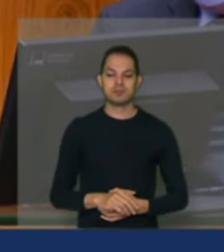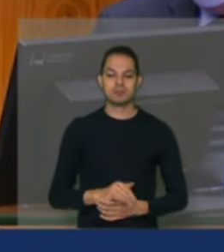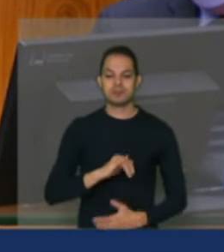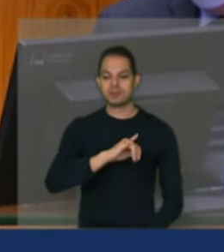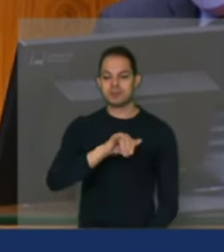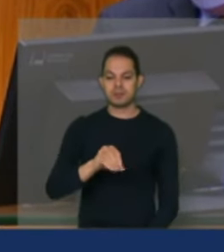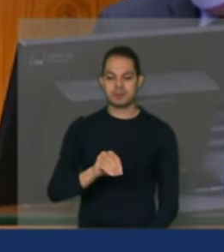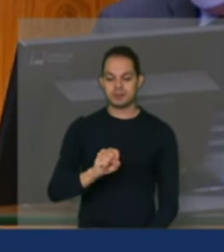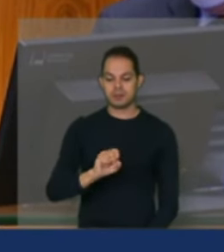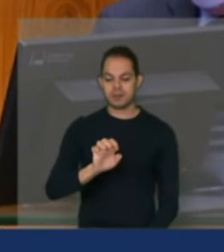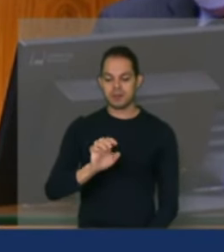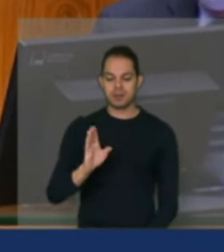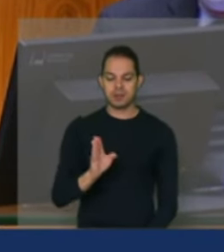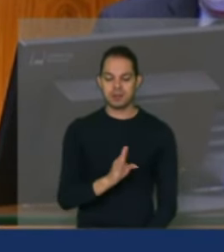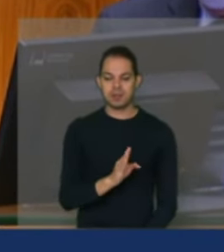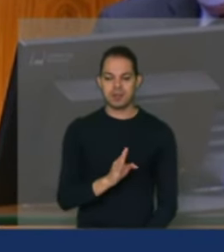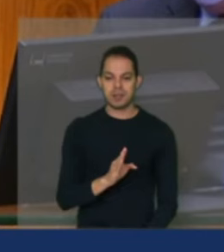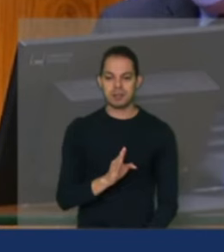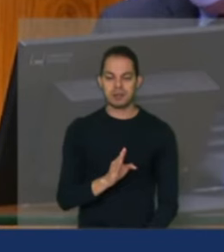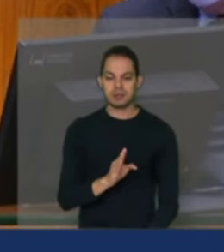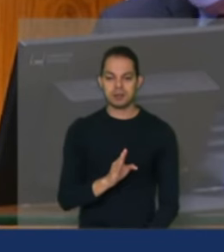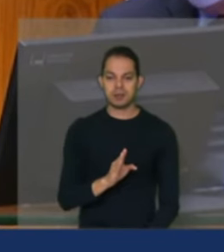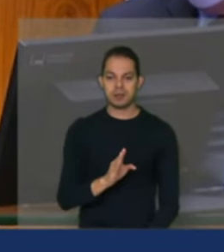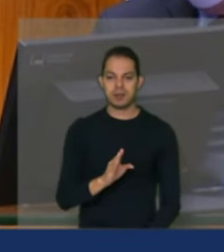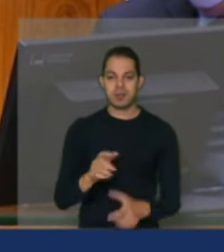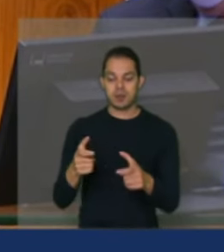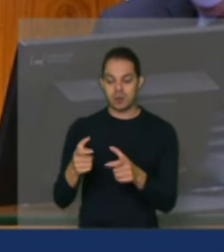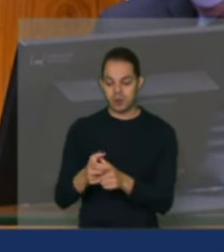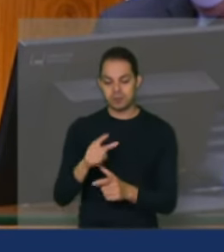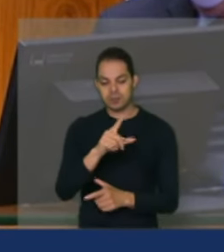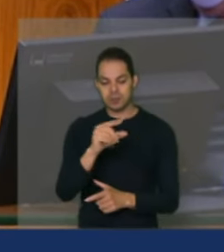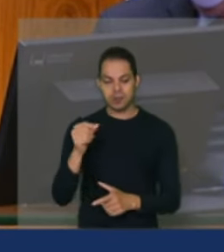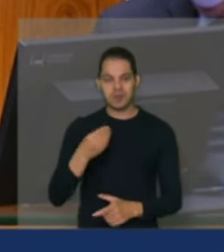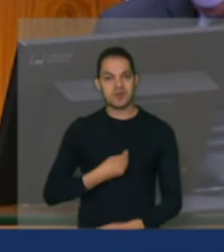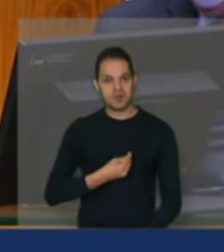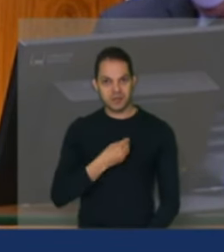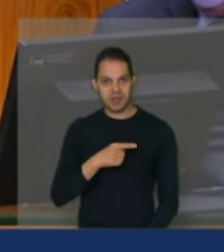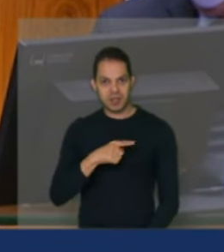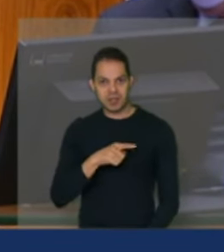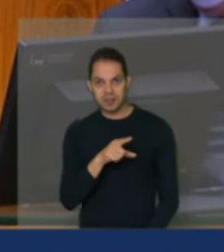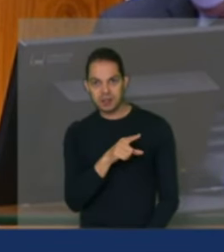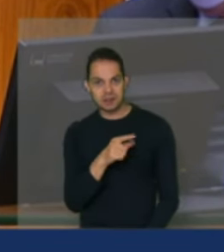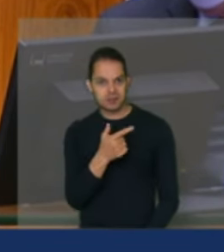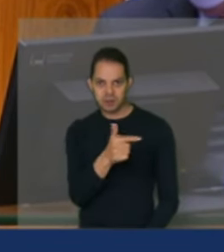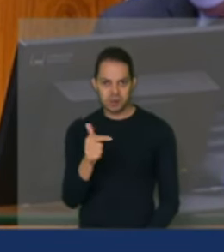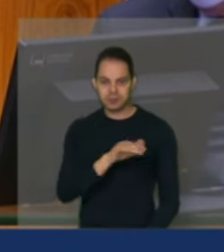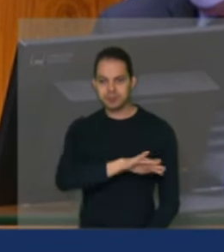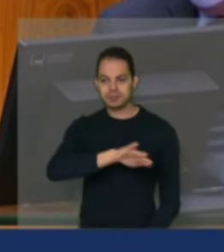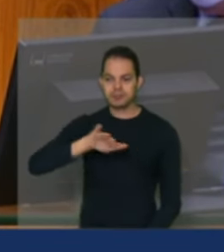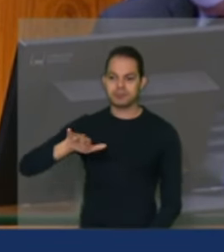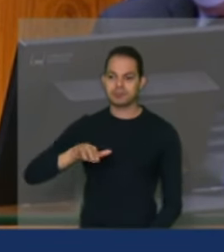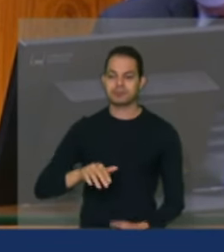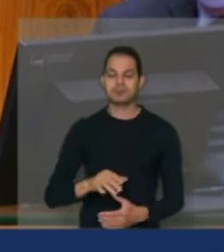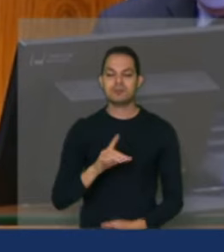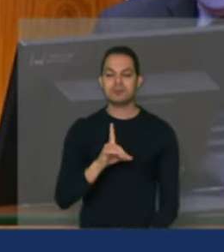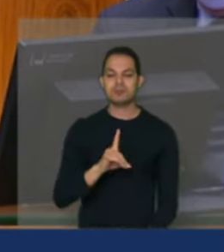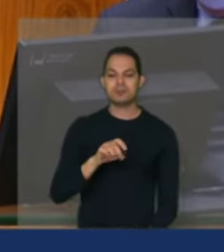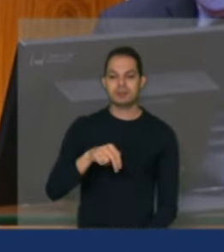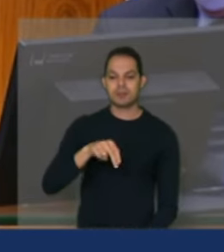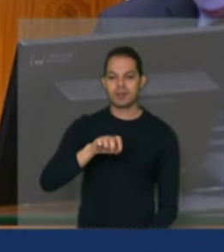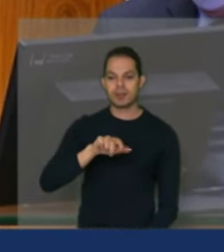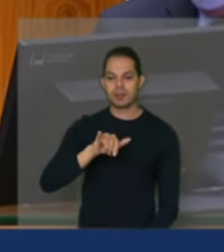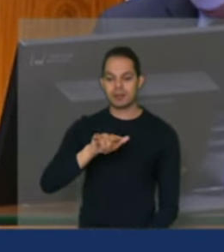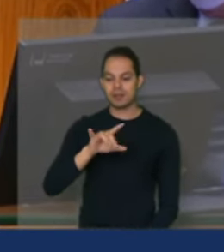Barbosa de Aquino, indicado pela minoria. Se encontra na sala? Não. Denildo Rodrigues de